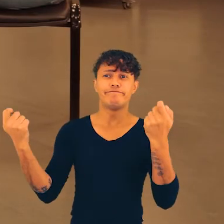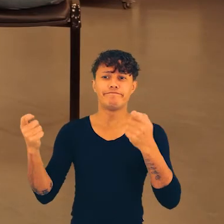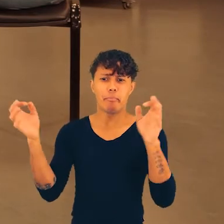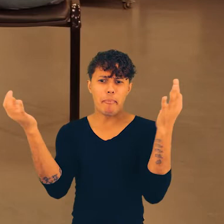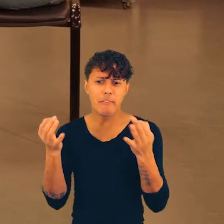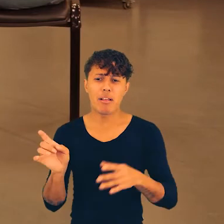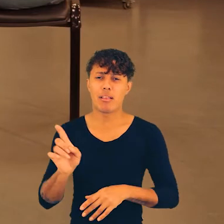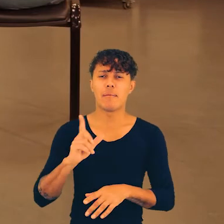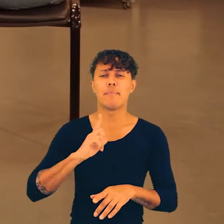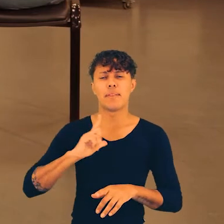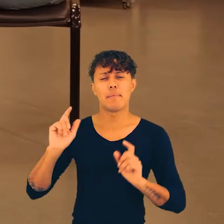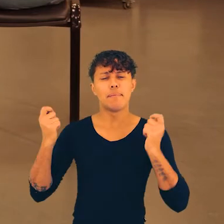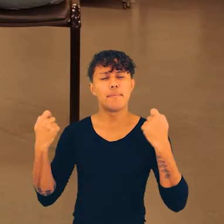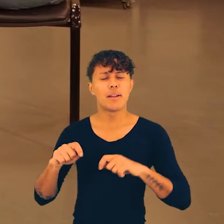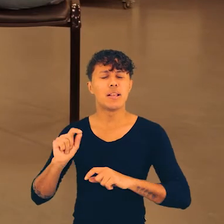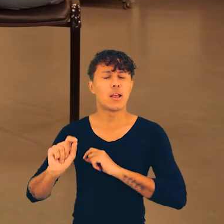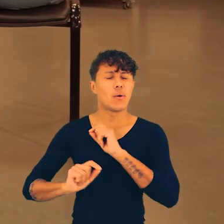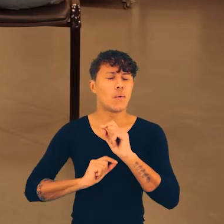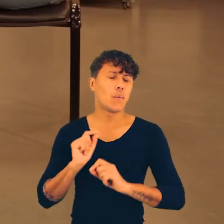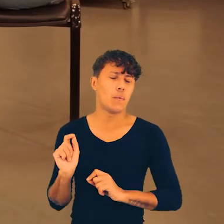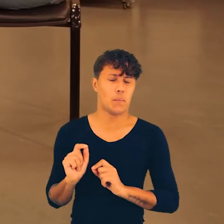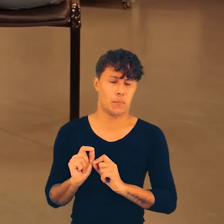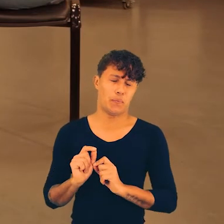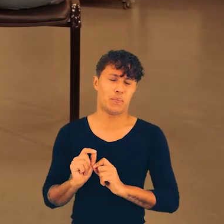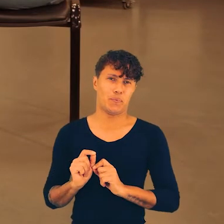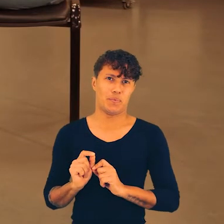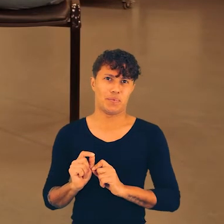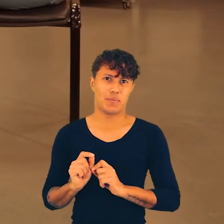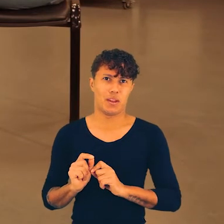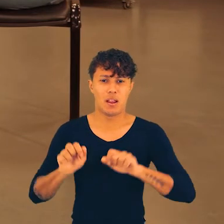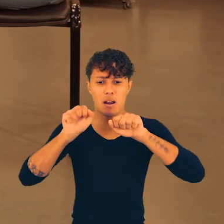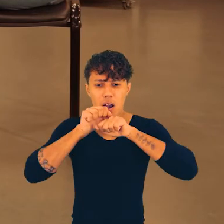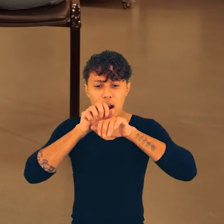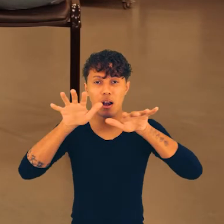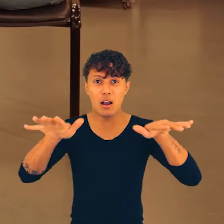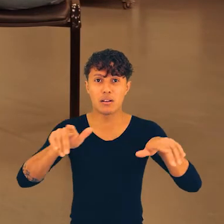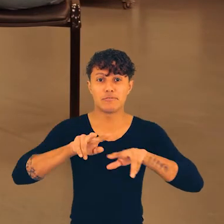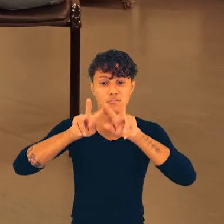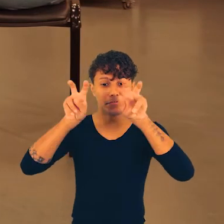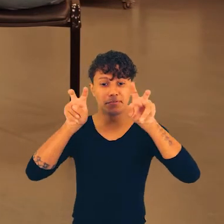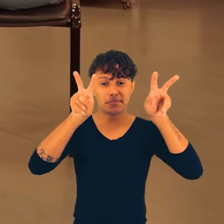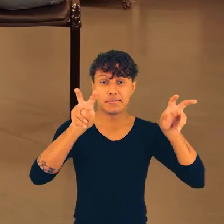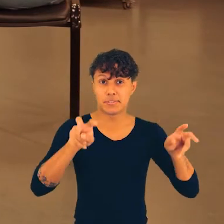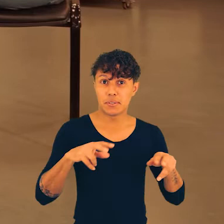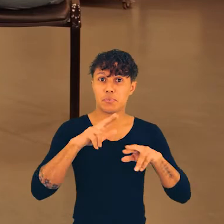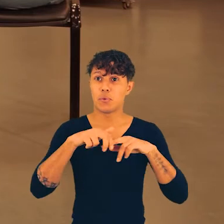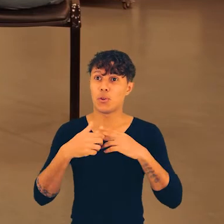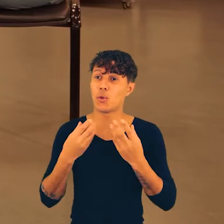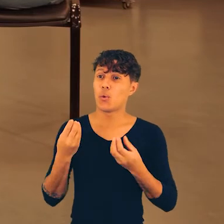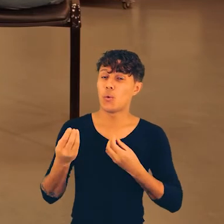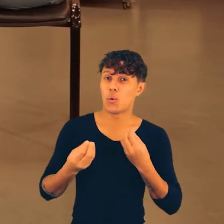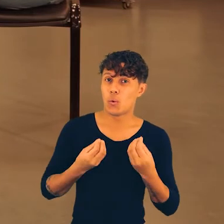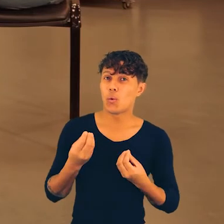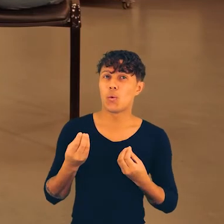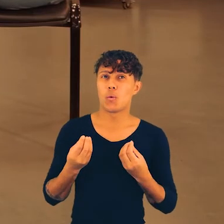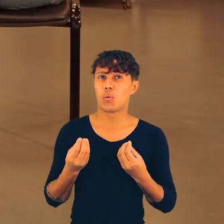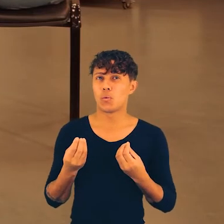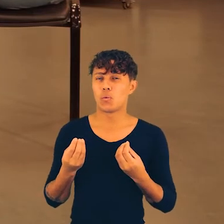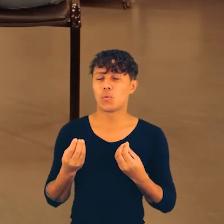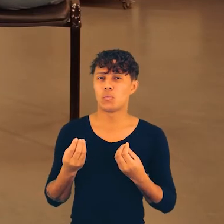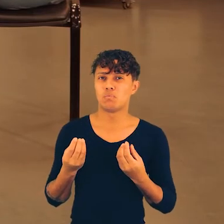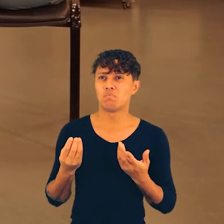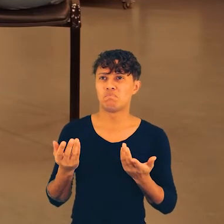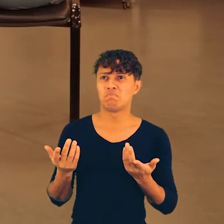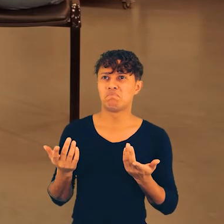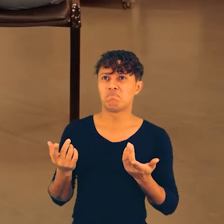somos perfeitos. Então, a gente tem, sim, que ter essa propagação desses assuntos.